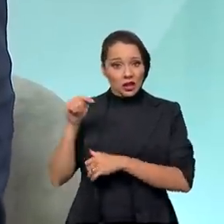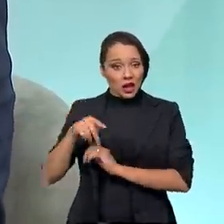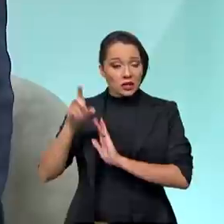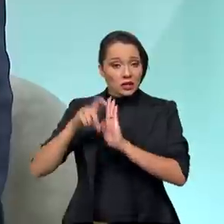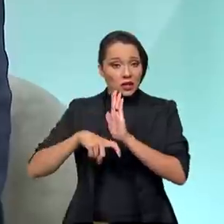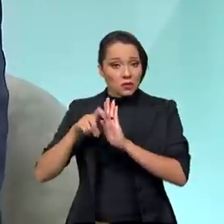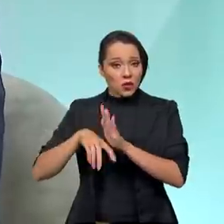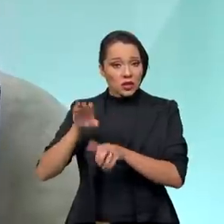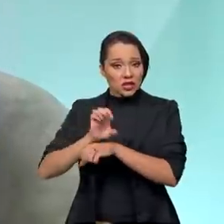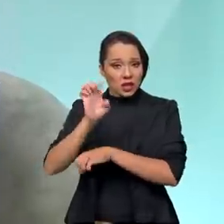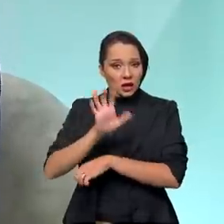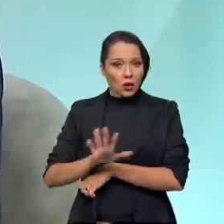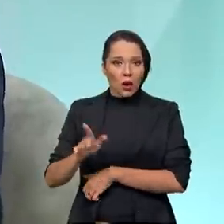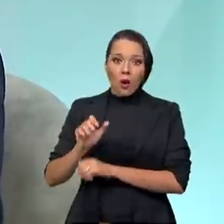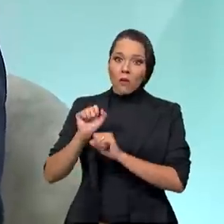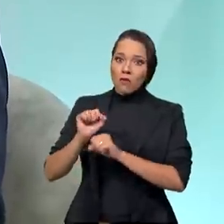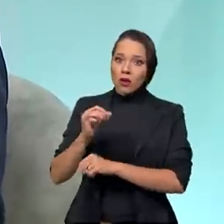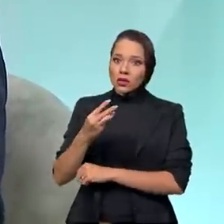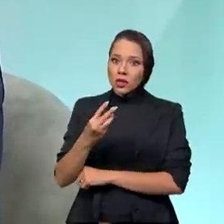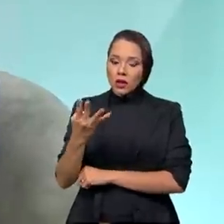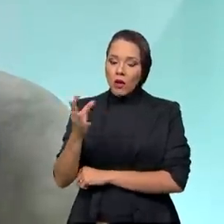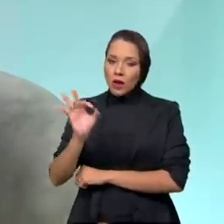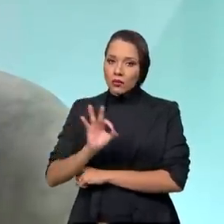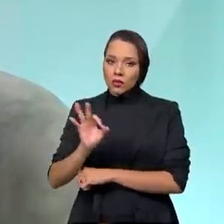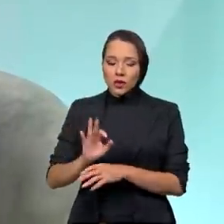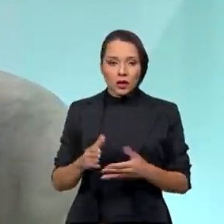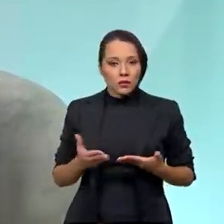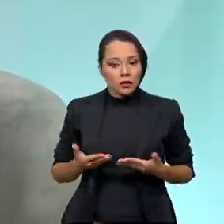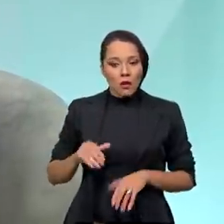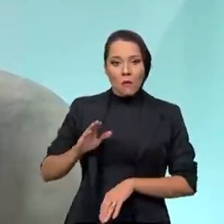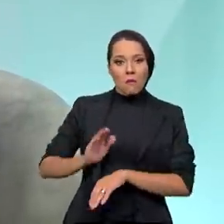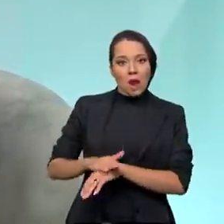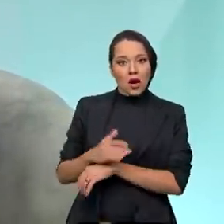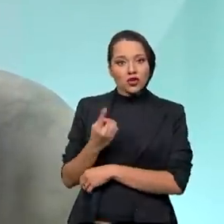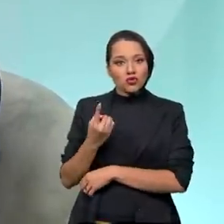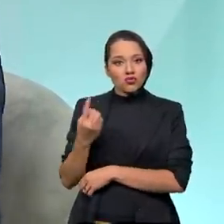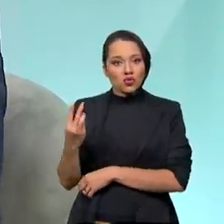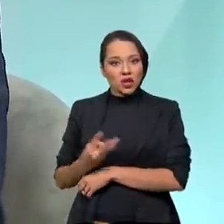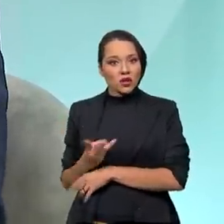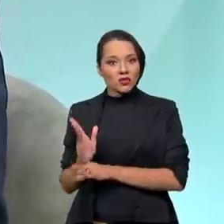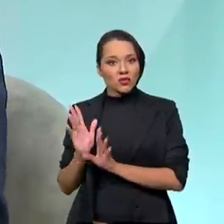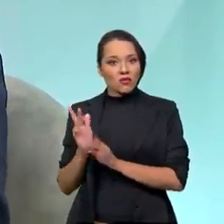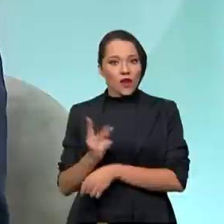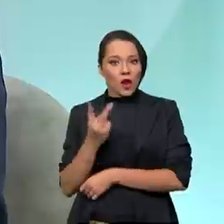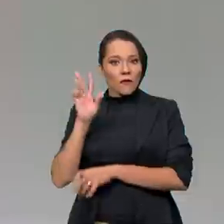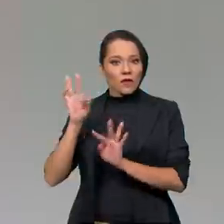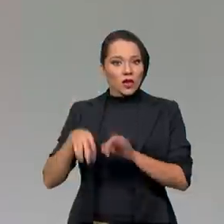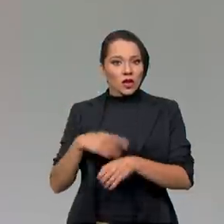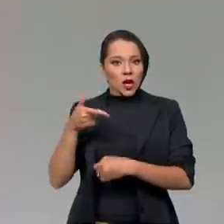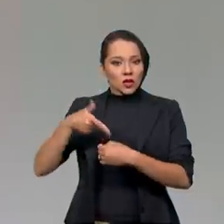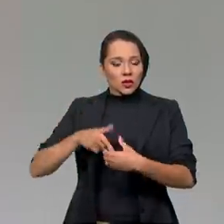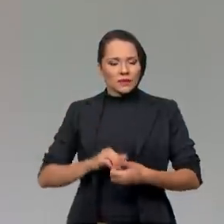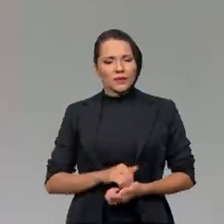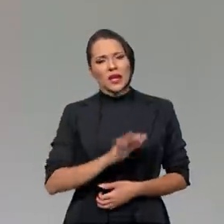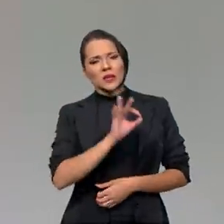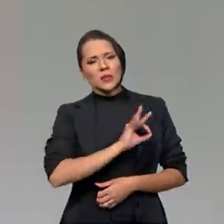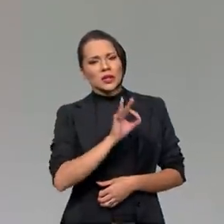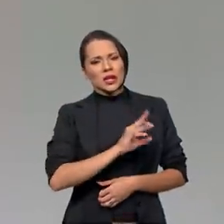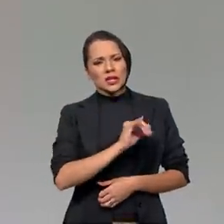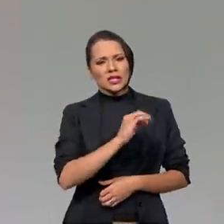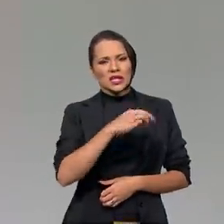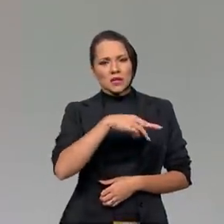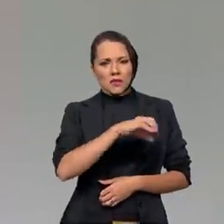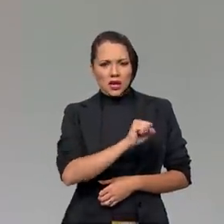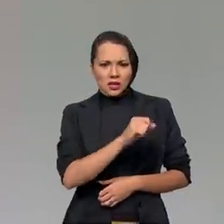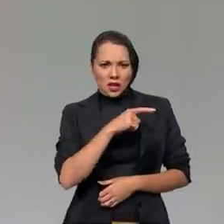tributo estadual chega a 34%, ou seja, mais de um terço do preço final da gasolina. E essa percentagem do ICMS